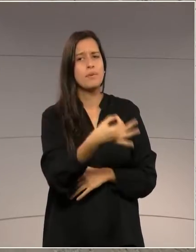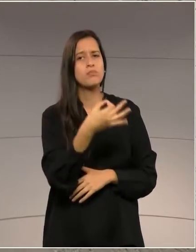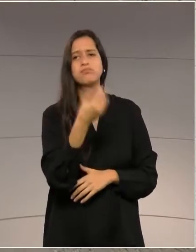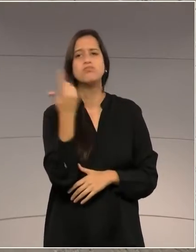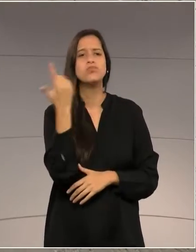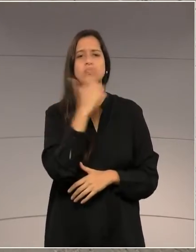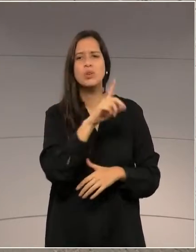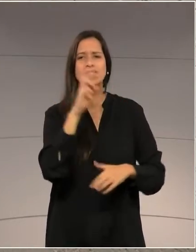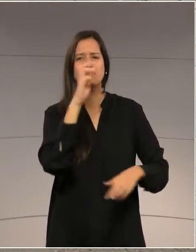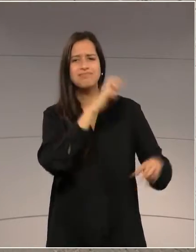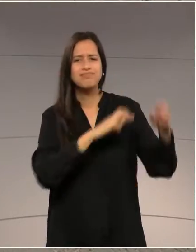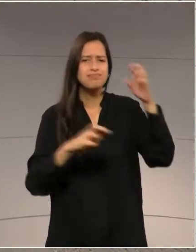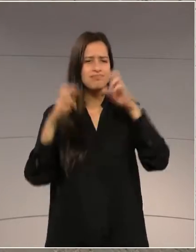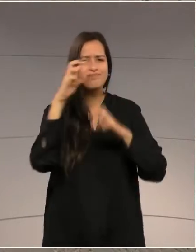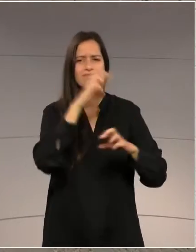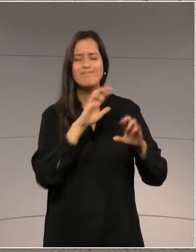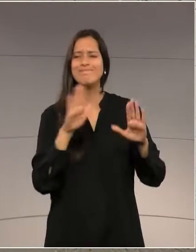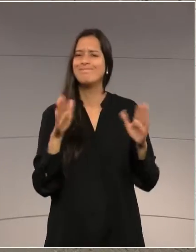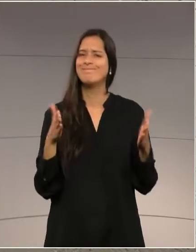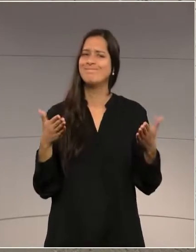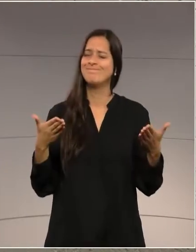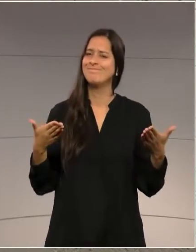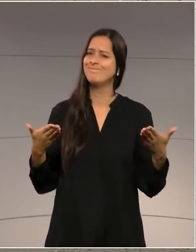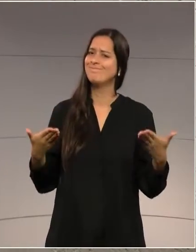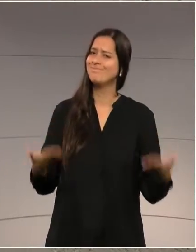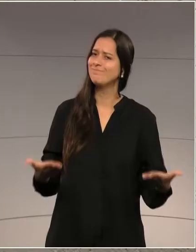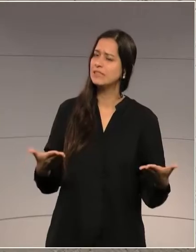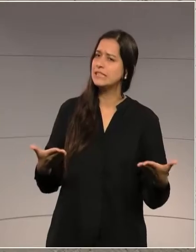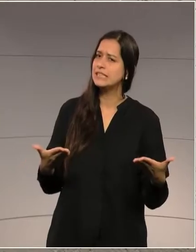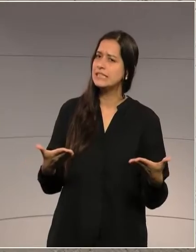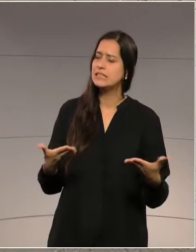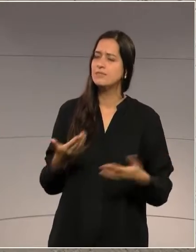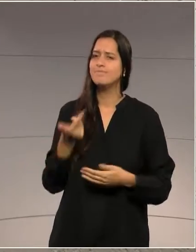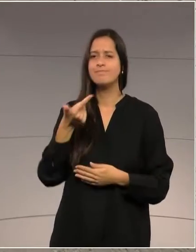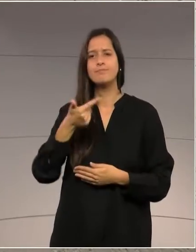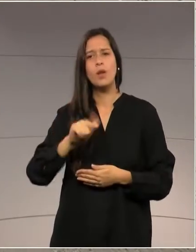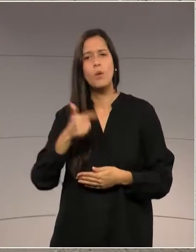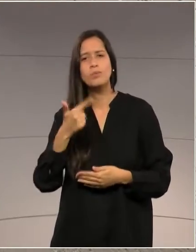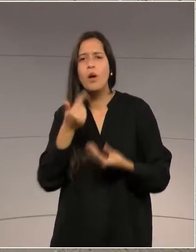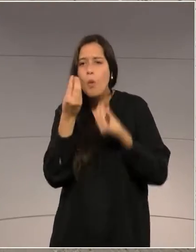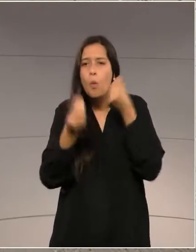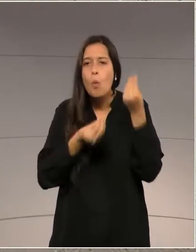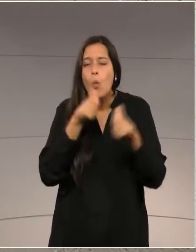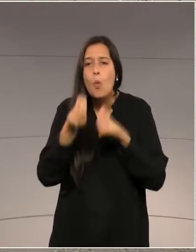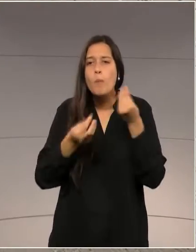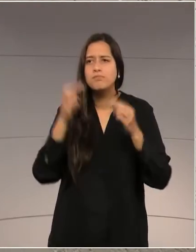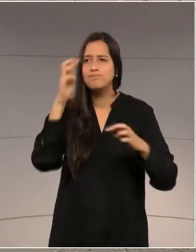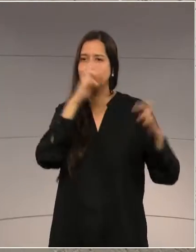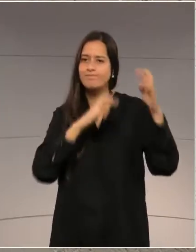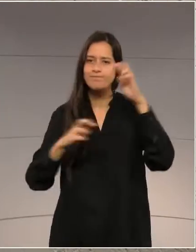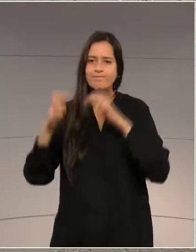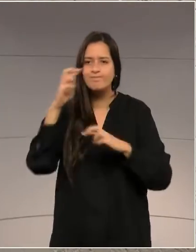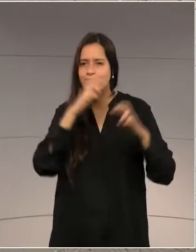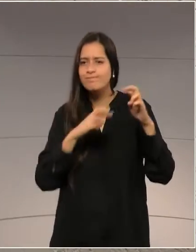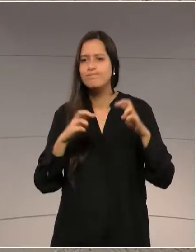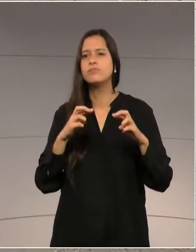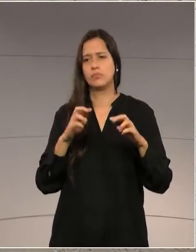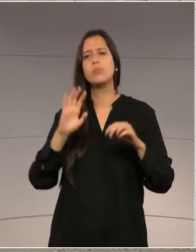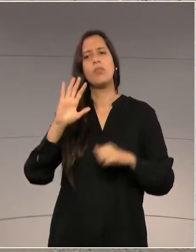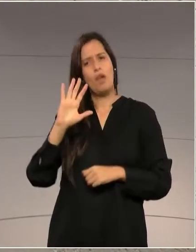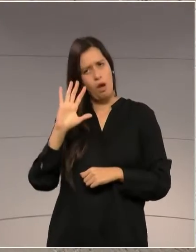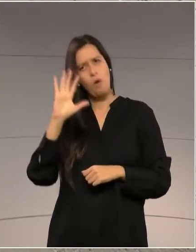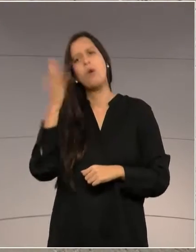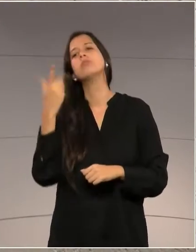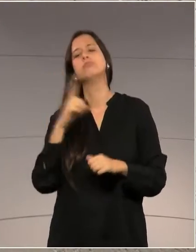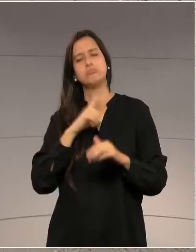Nenhum fundo nesse país, nenhuma política nesse país, está isenta de ter em algum momento alguma fraude, alguém fazendo o que não